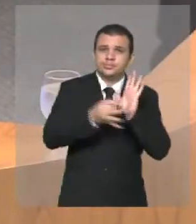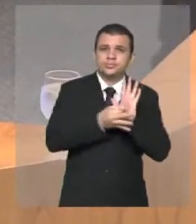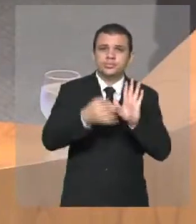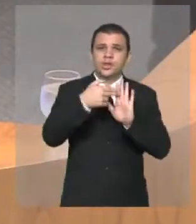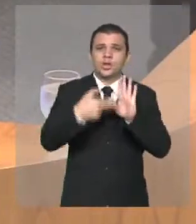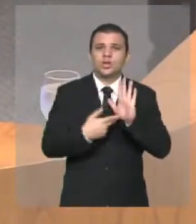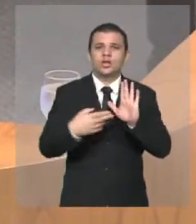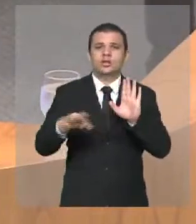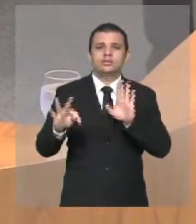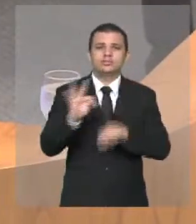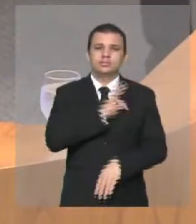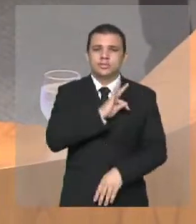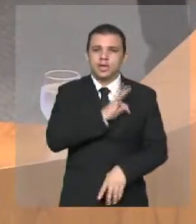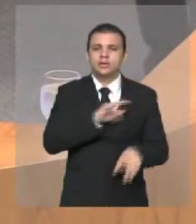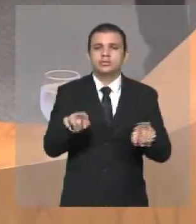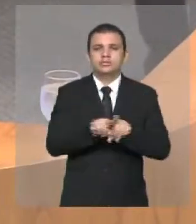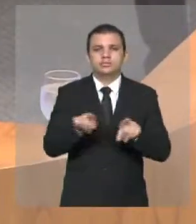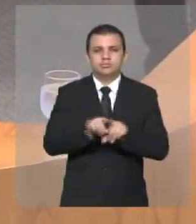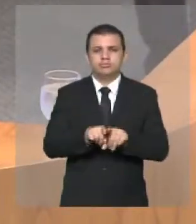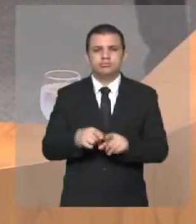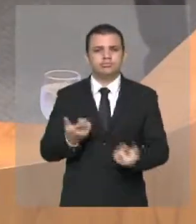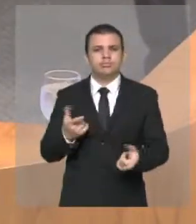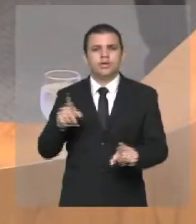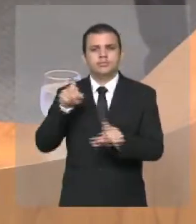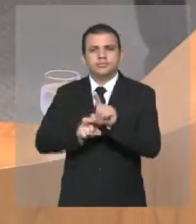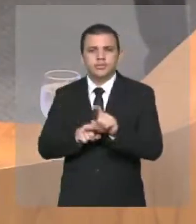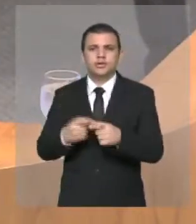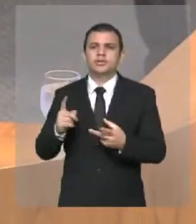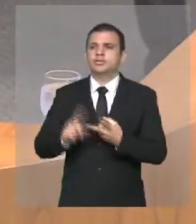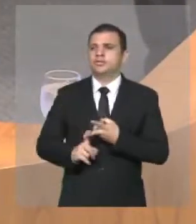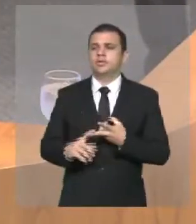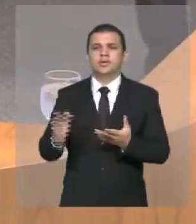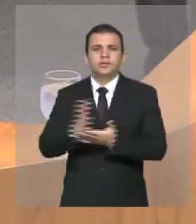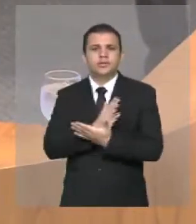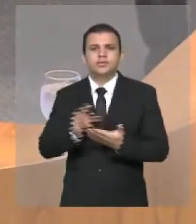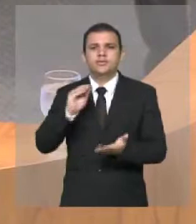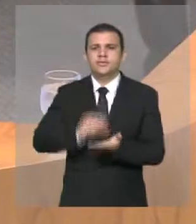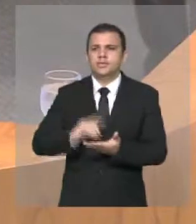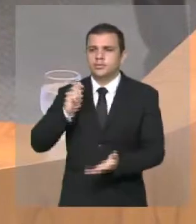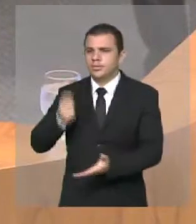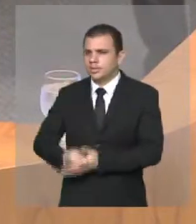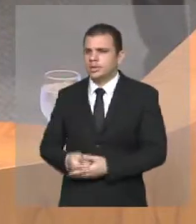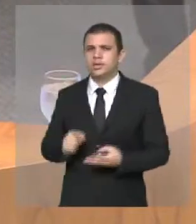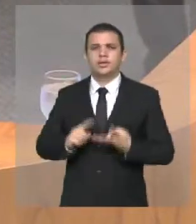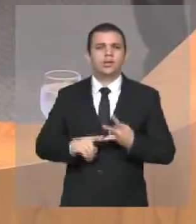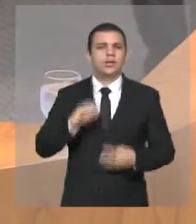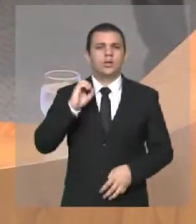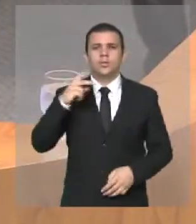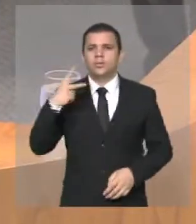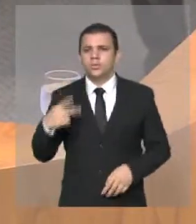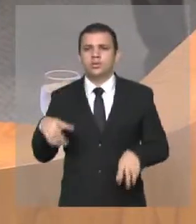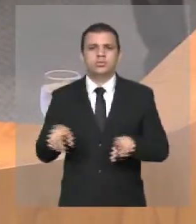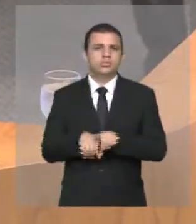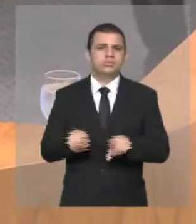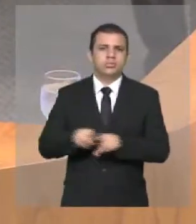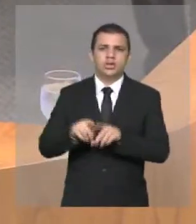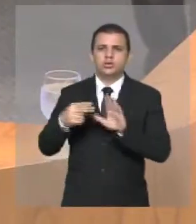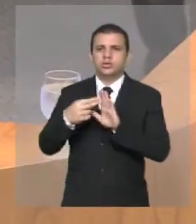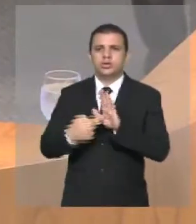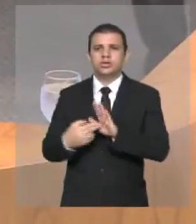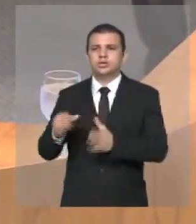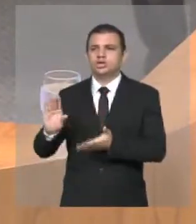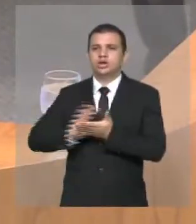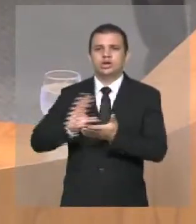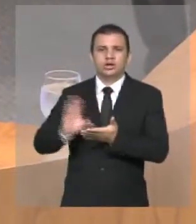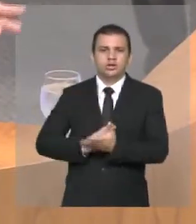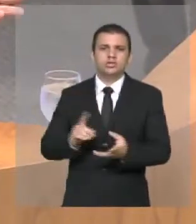empenhos, inscrições e restos a pagar, ordem de pagamento, notas de crédito, prestação de contas, cópia de todos os documentos e